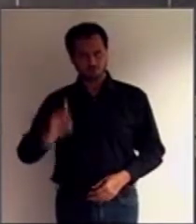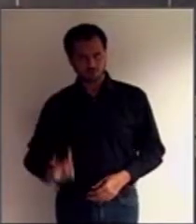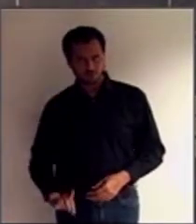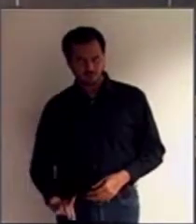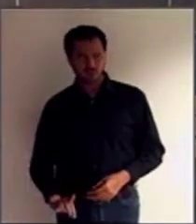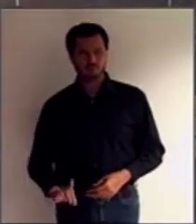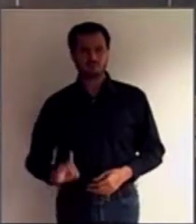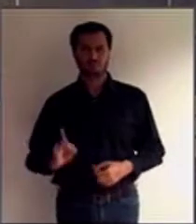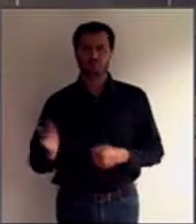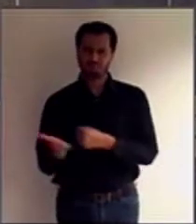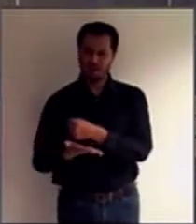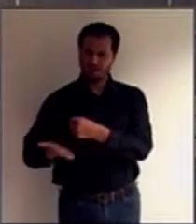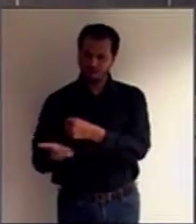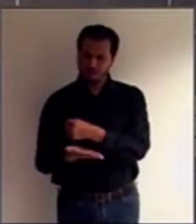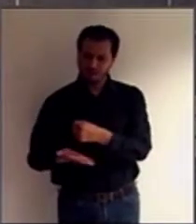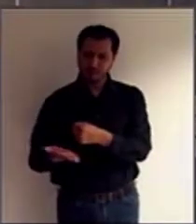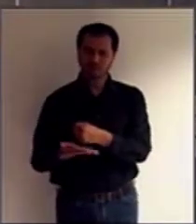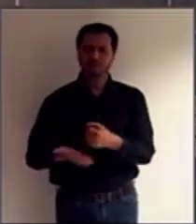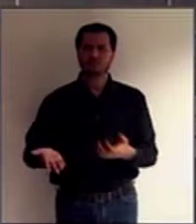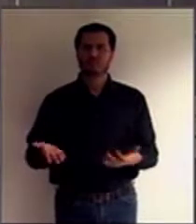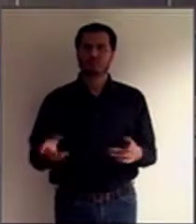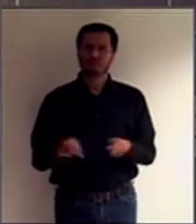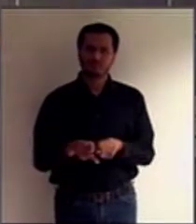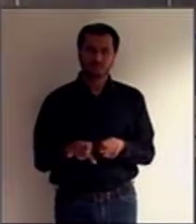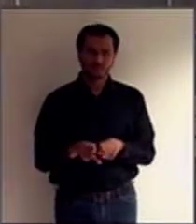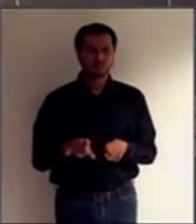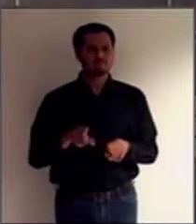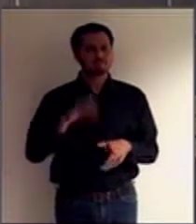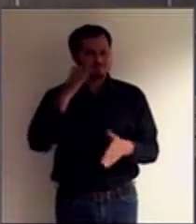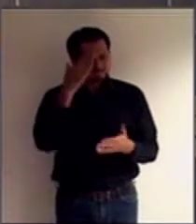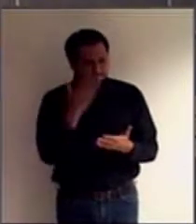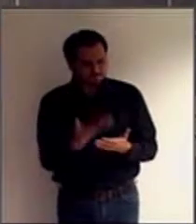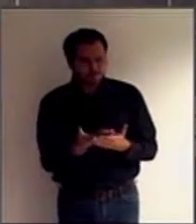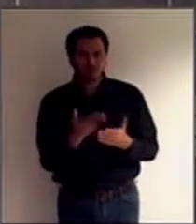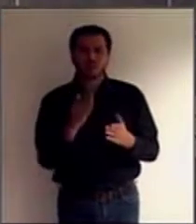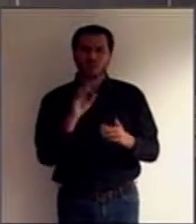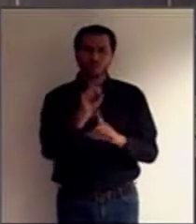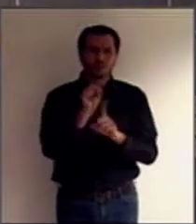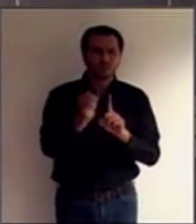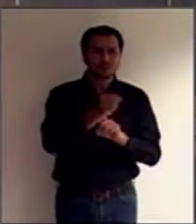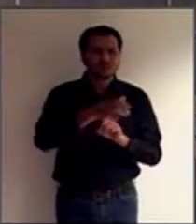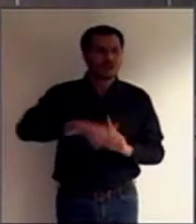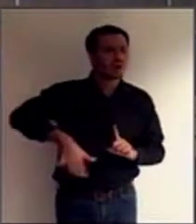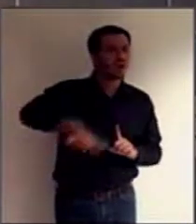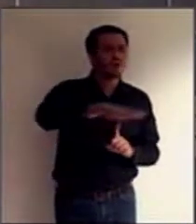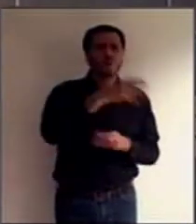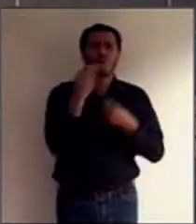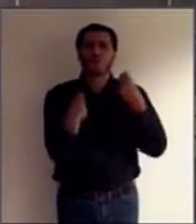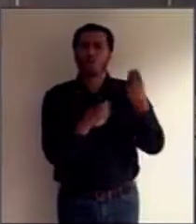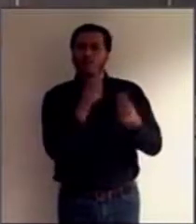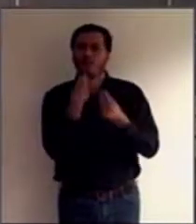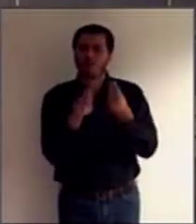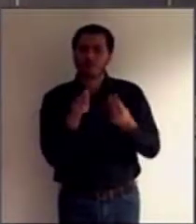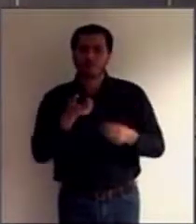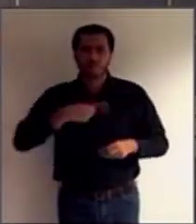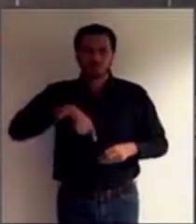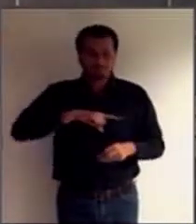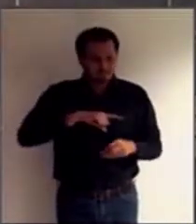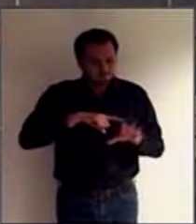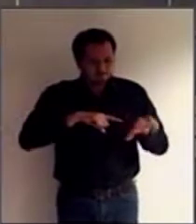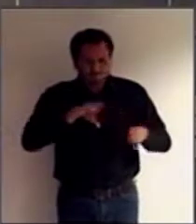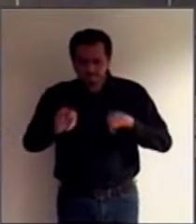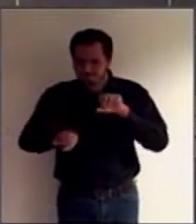preocupando-se com a realidade social e assim ajustar todos esses procedimentos